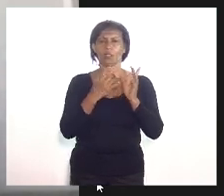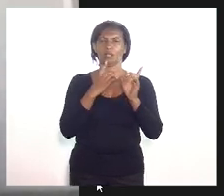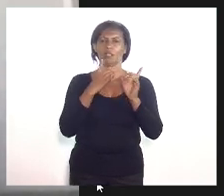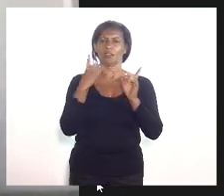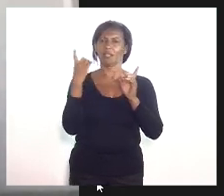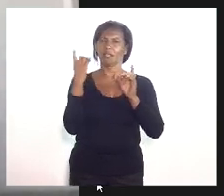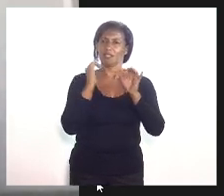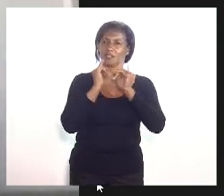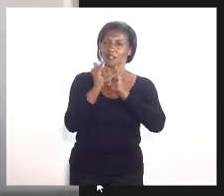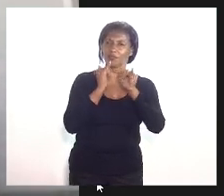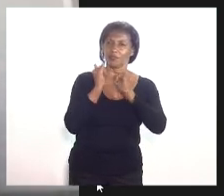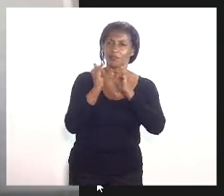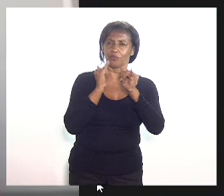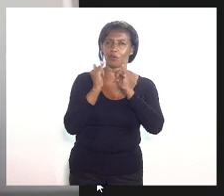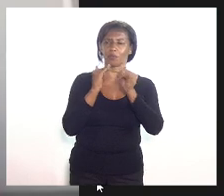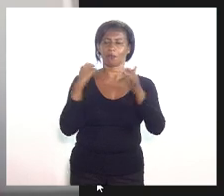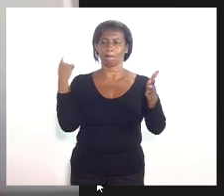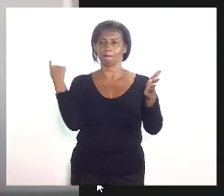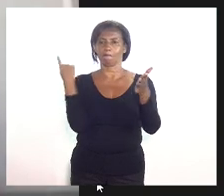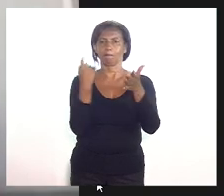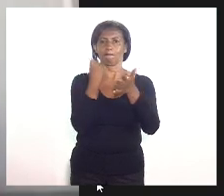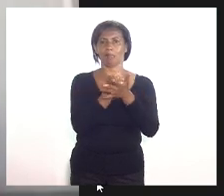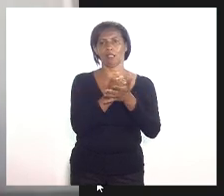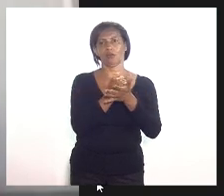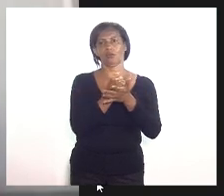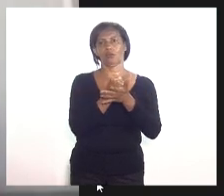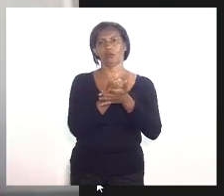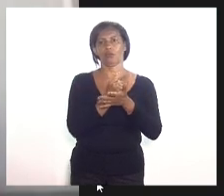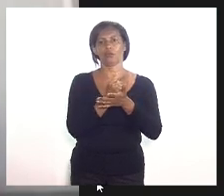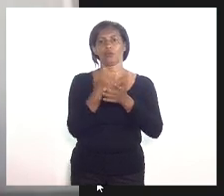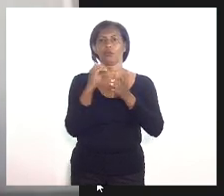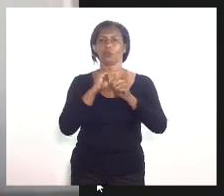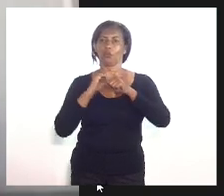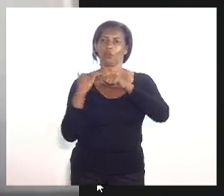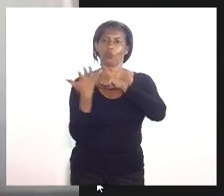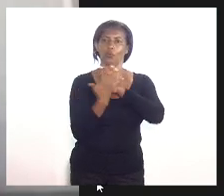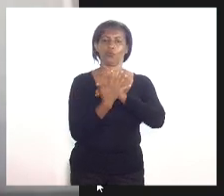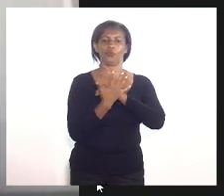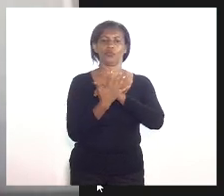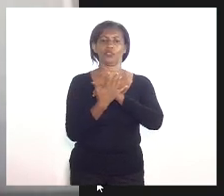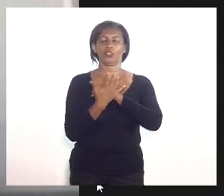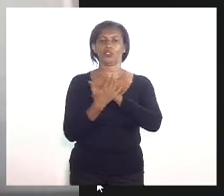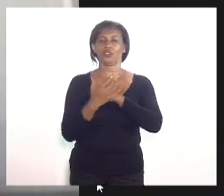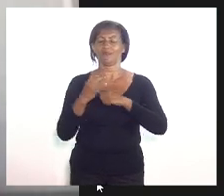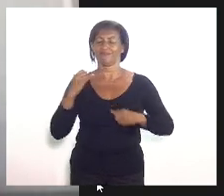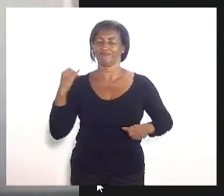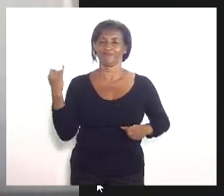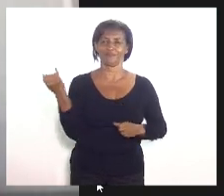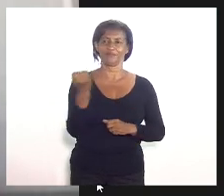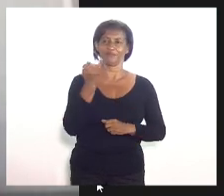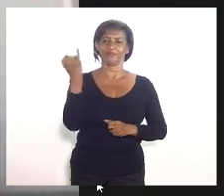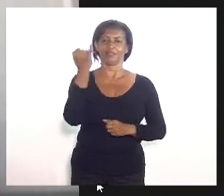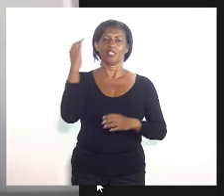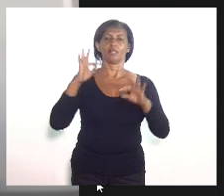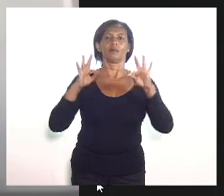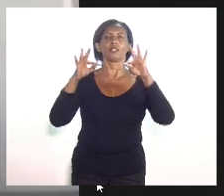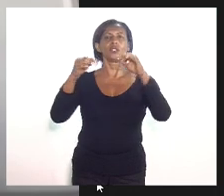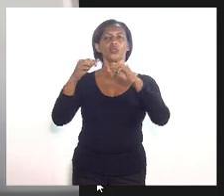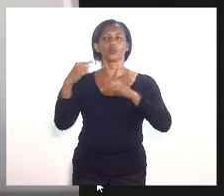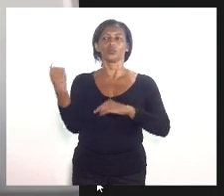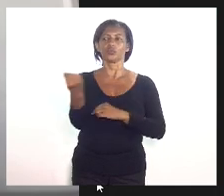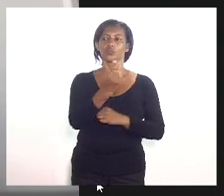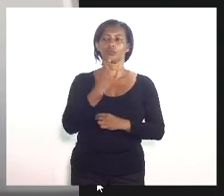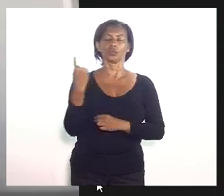relativos aos impactos sofridos com a COVID-19 é fundamental para que todos nós